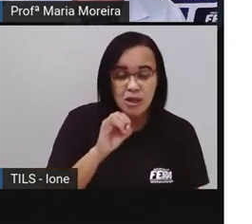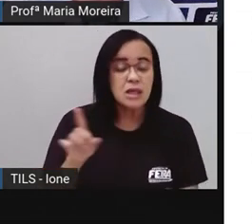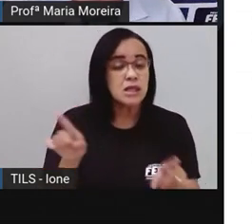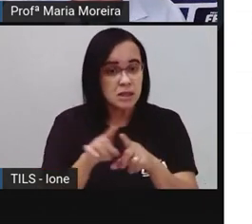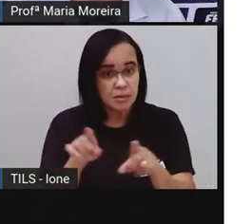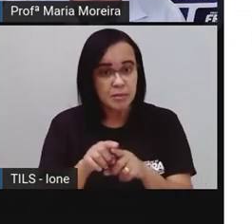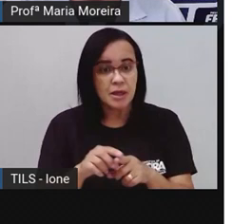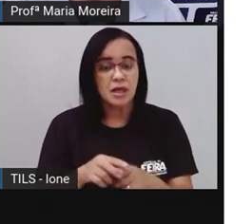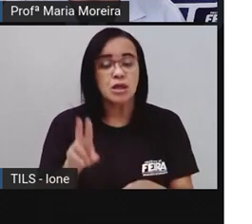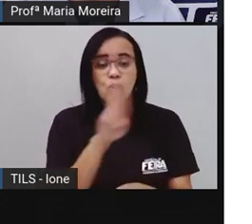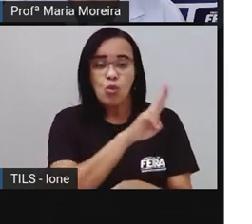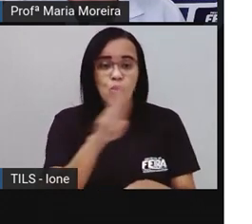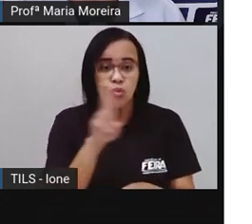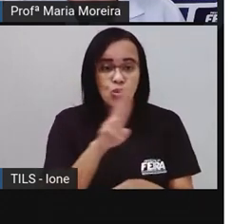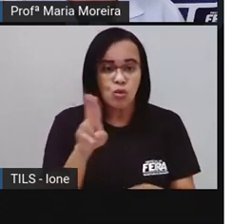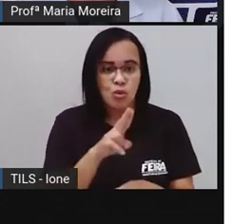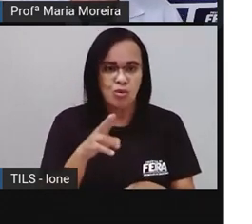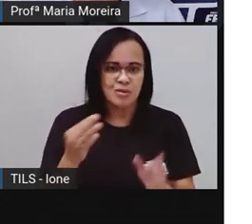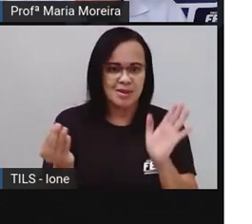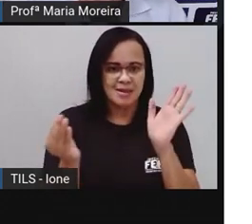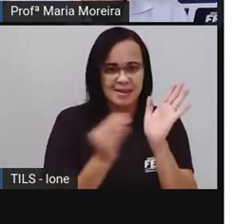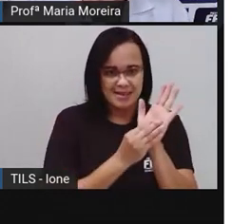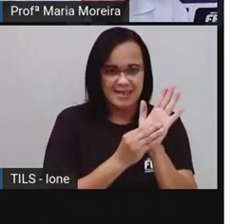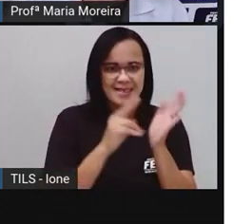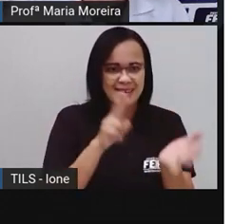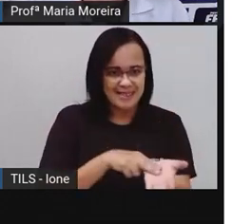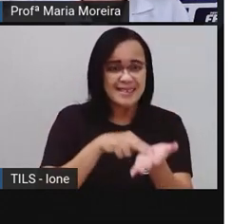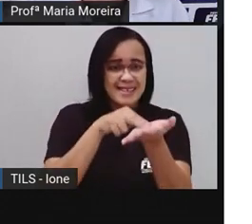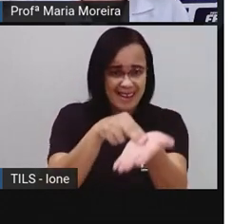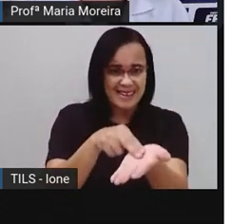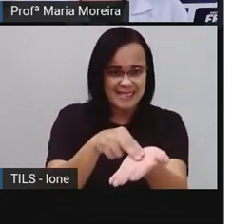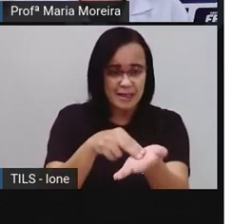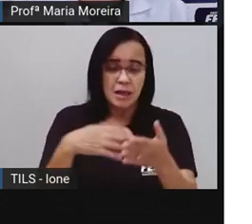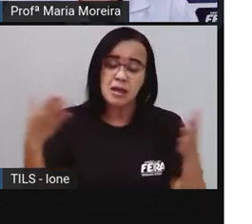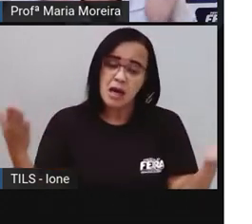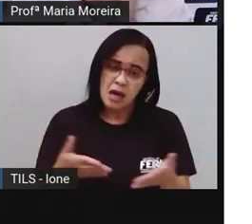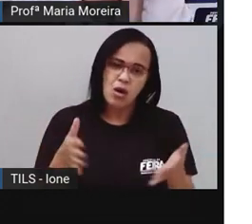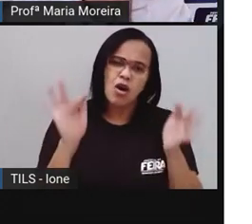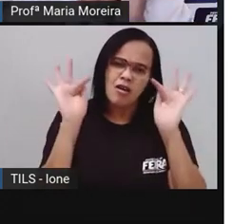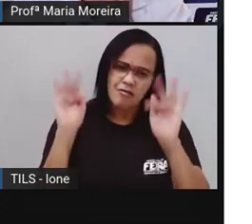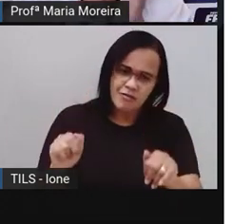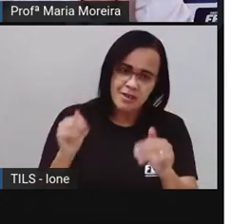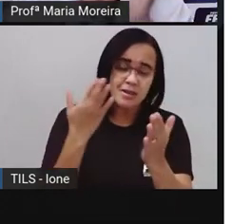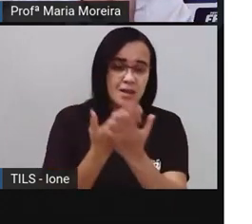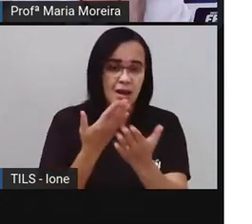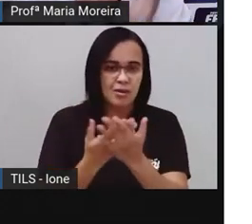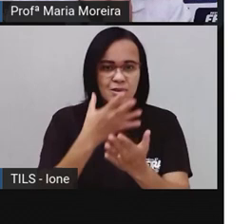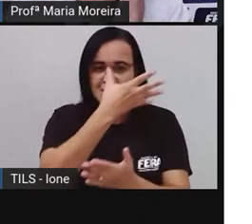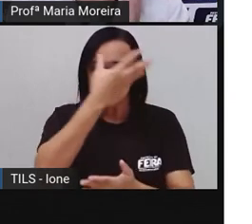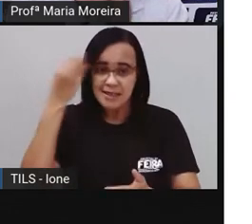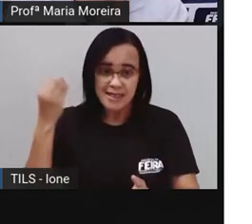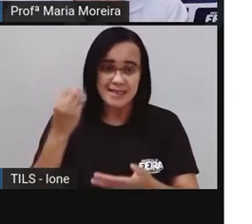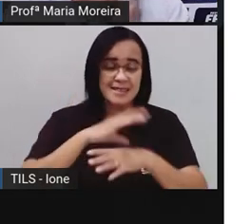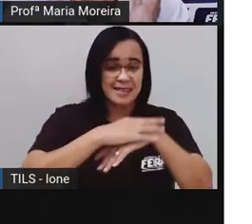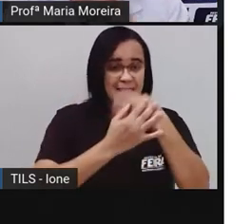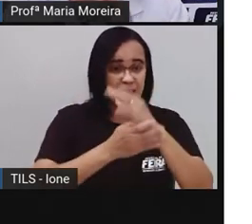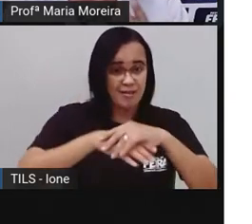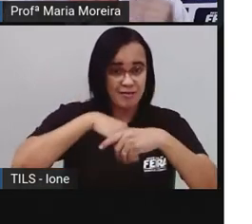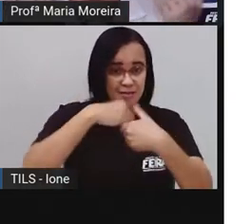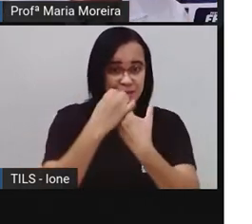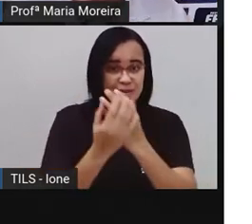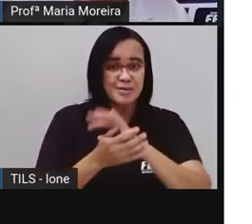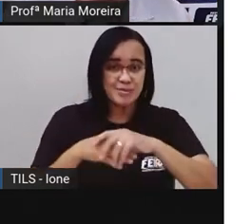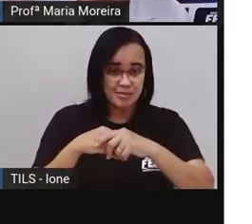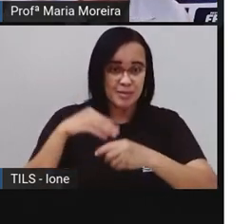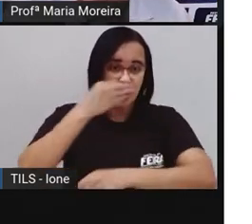chegando aí para o final da nossa aula, né? E não vamos esquecer do quê? Lavar uma mão, lavar outra,